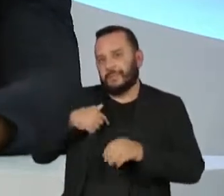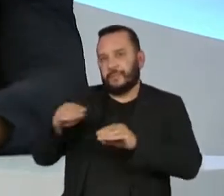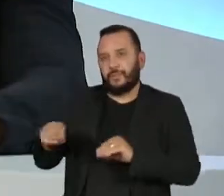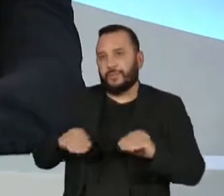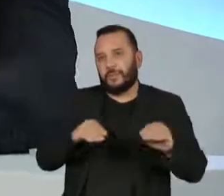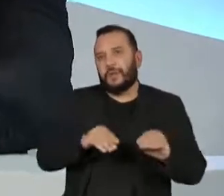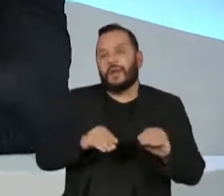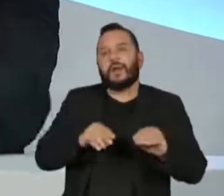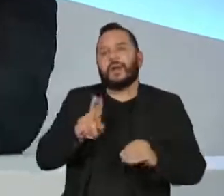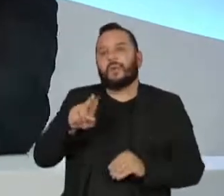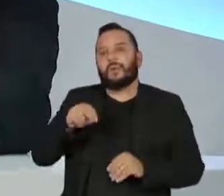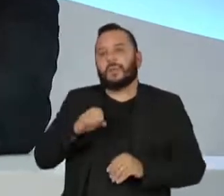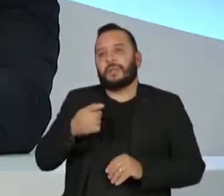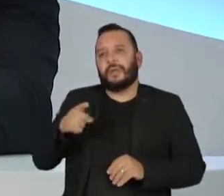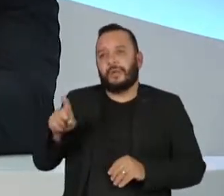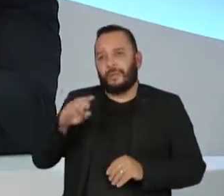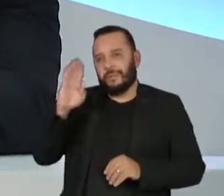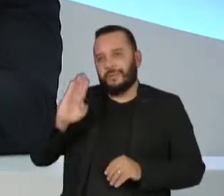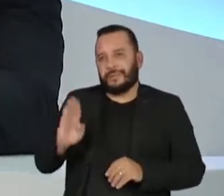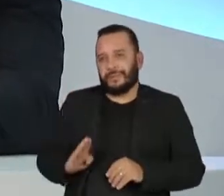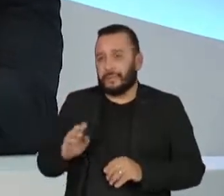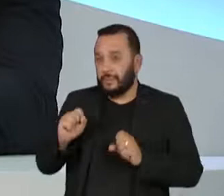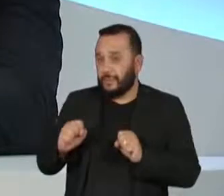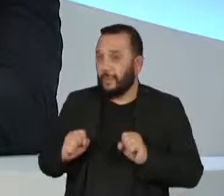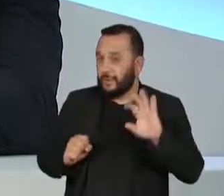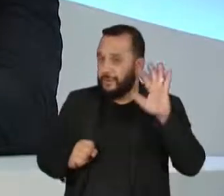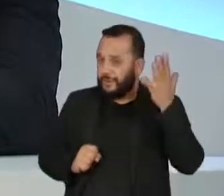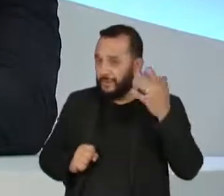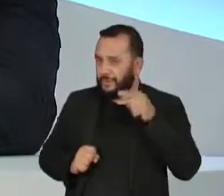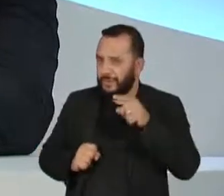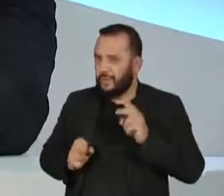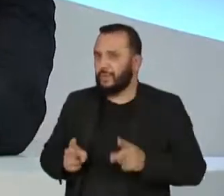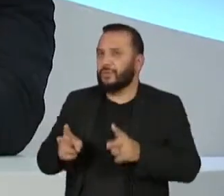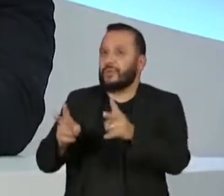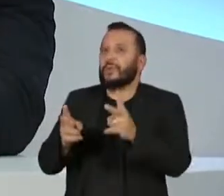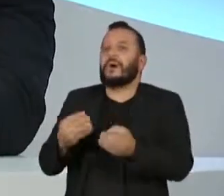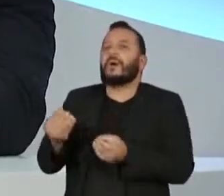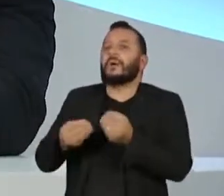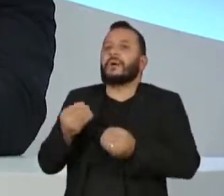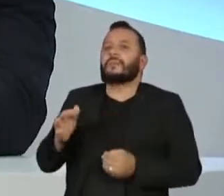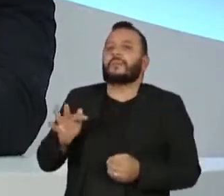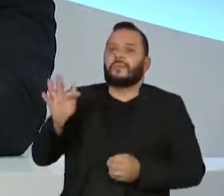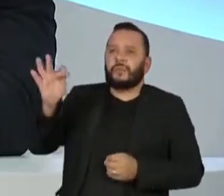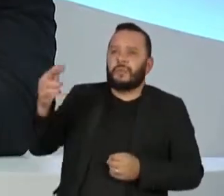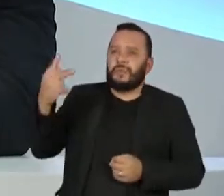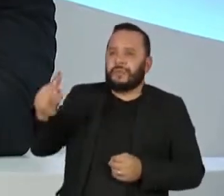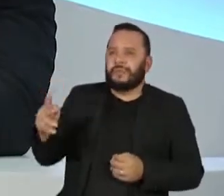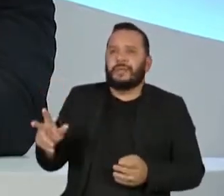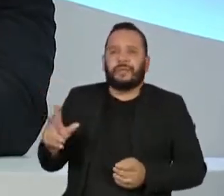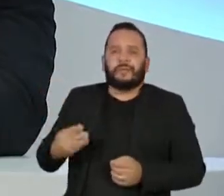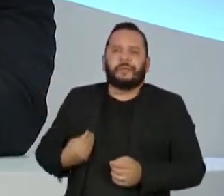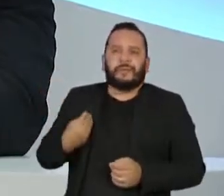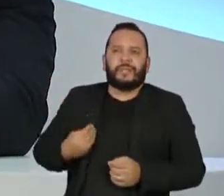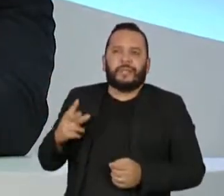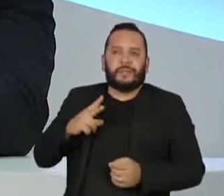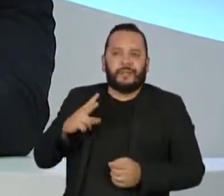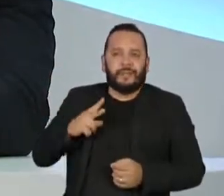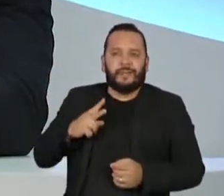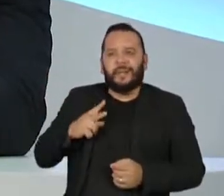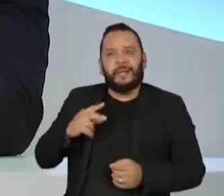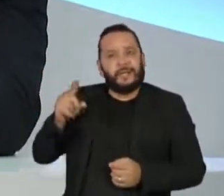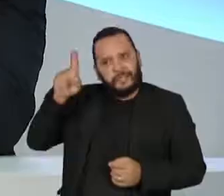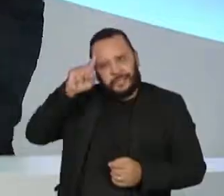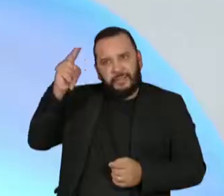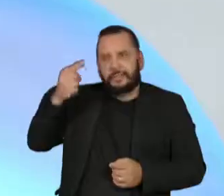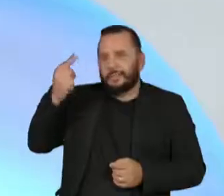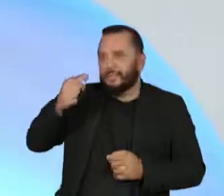Brasil. Isso pode acontecer? O senhor vai continuar? Qual vai ser o seu futuro pessoal, qual é o seu plano a partir do